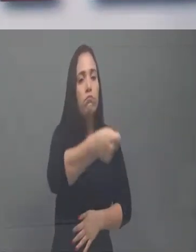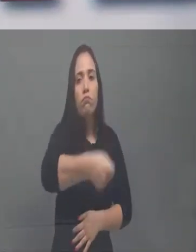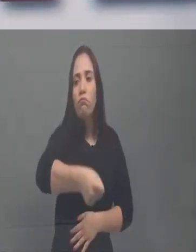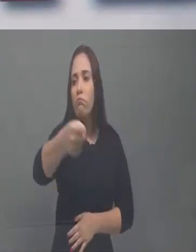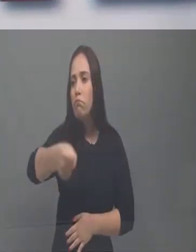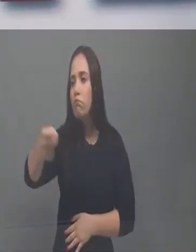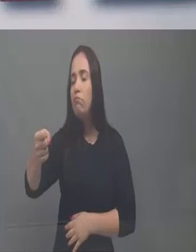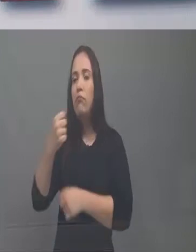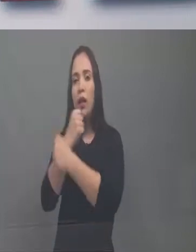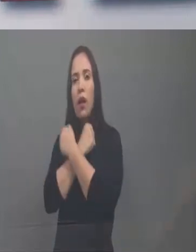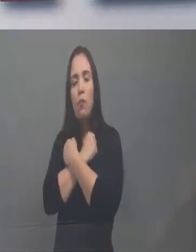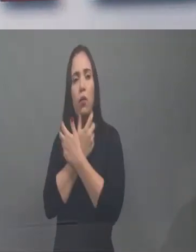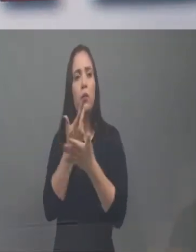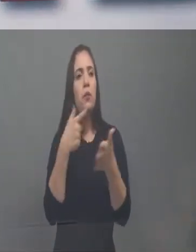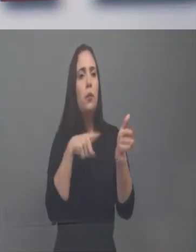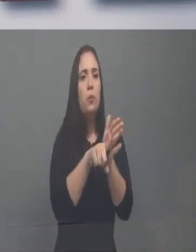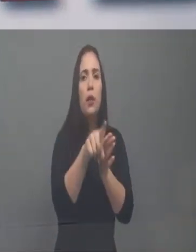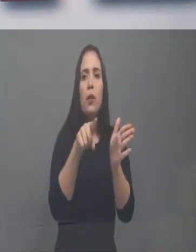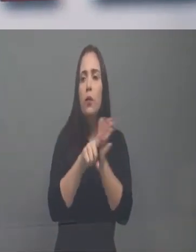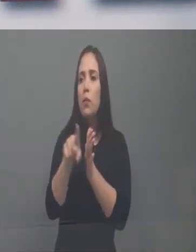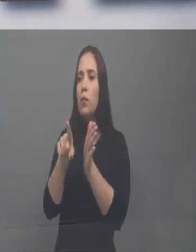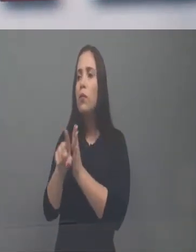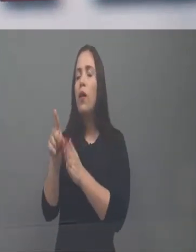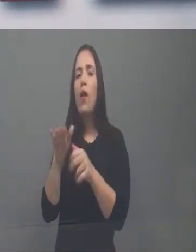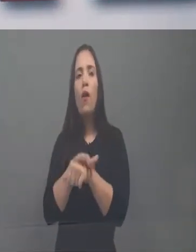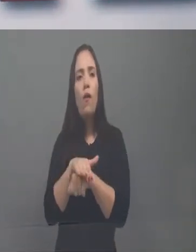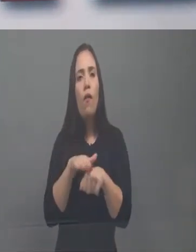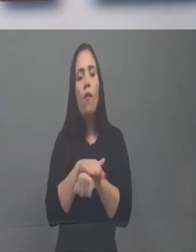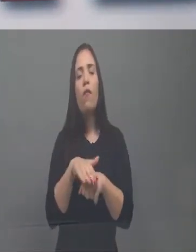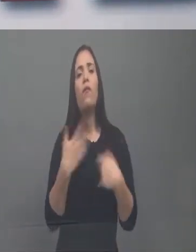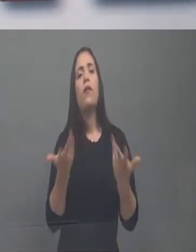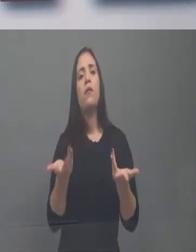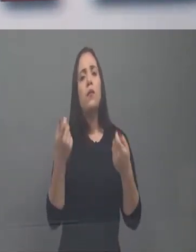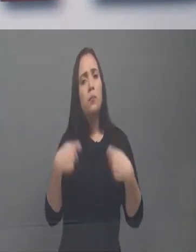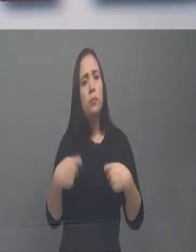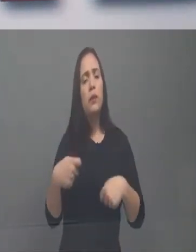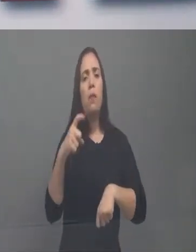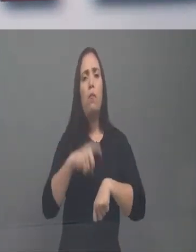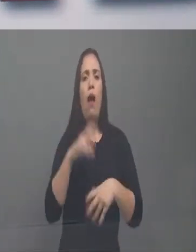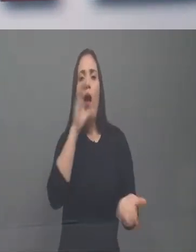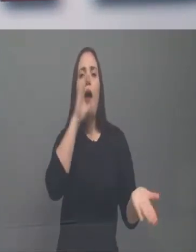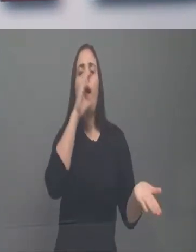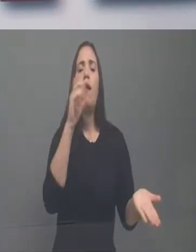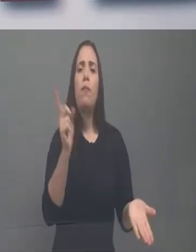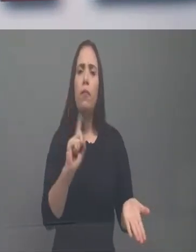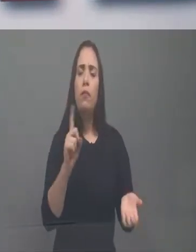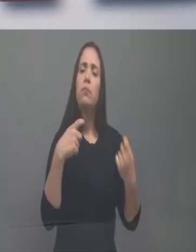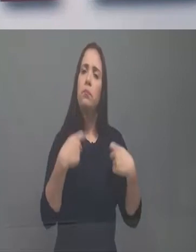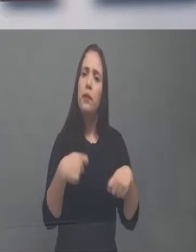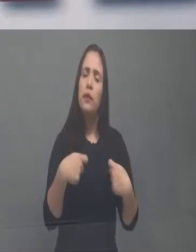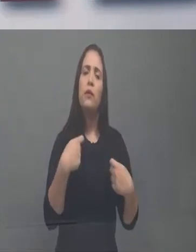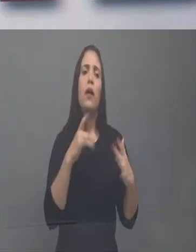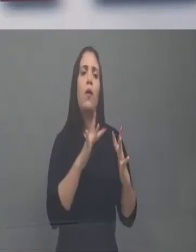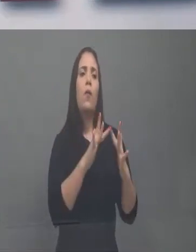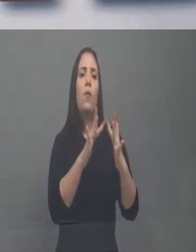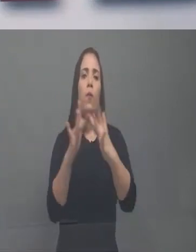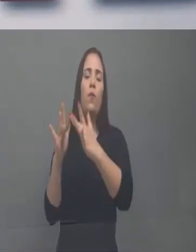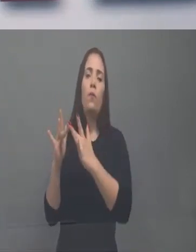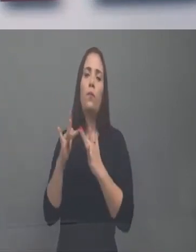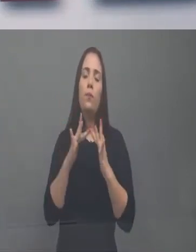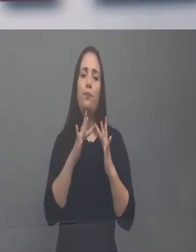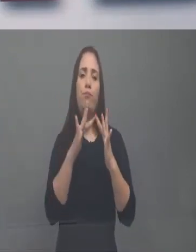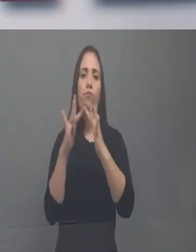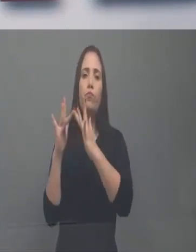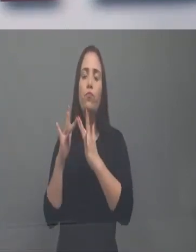perguntar por que você veio, quer dizer, dar um abraço, acalorado, para que ele sinta que naquele momento ali,